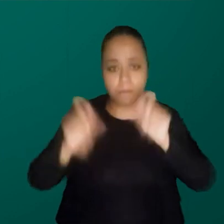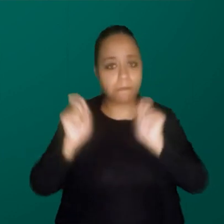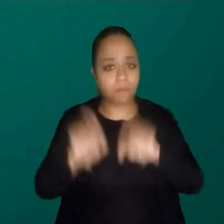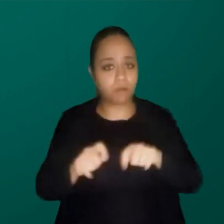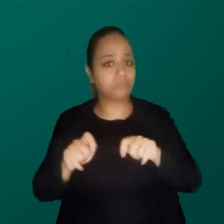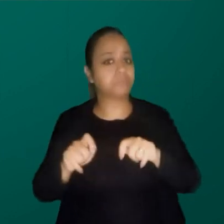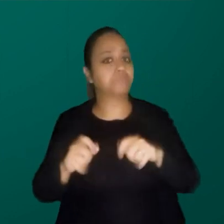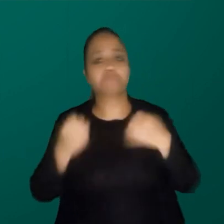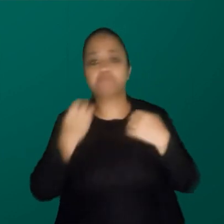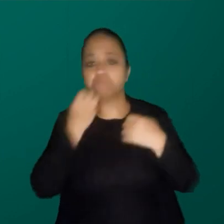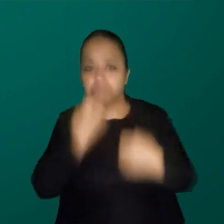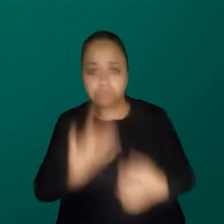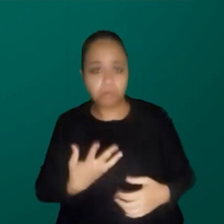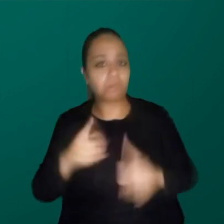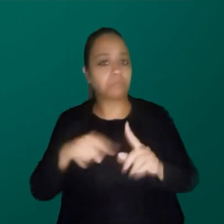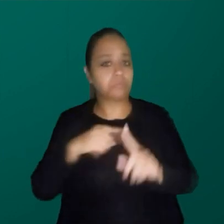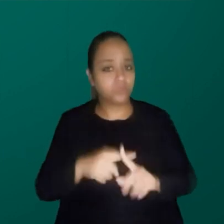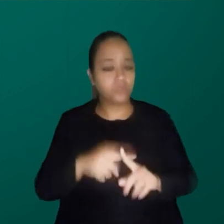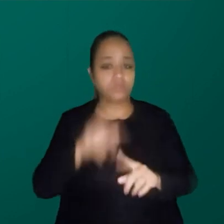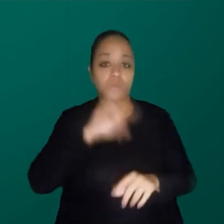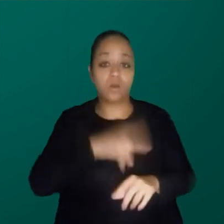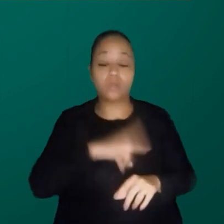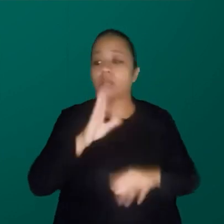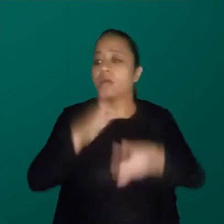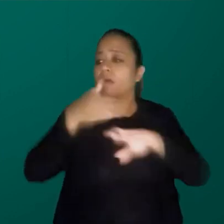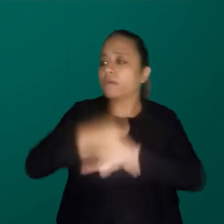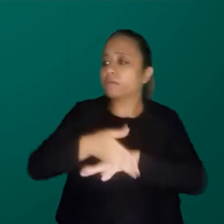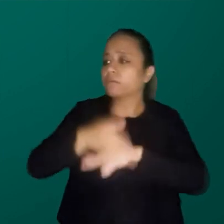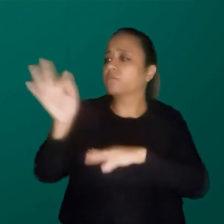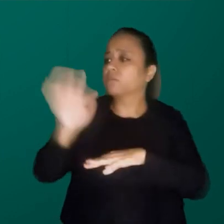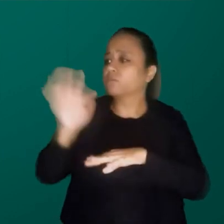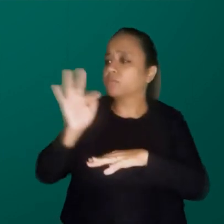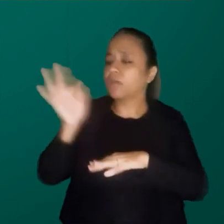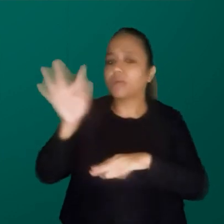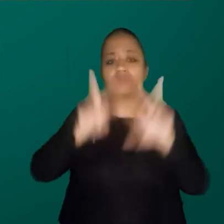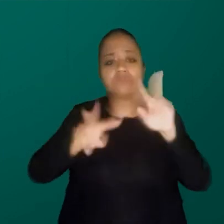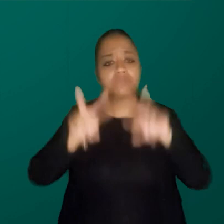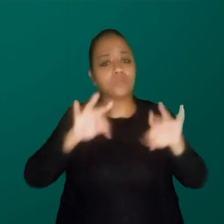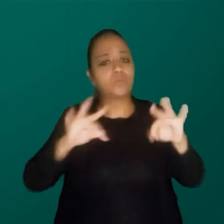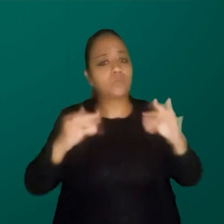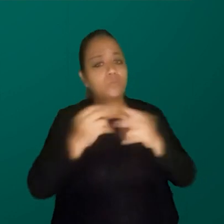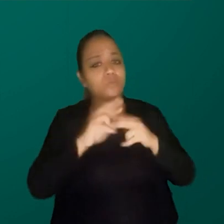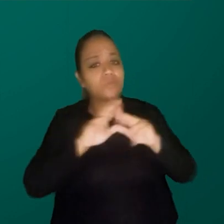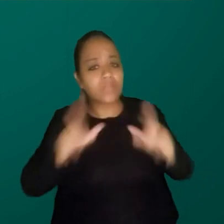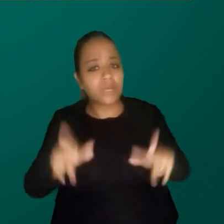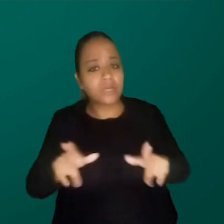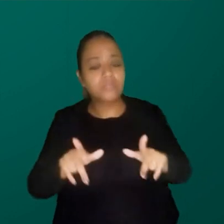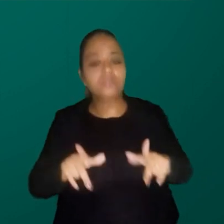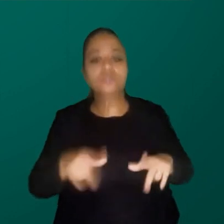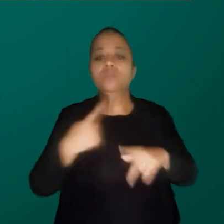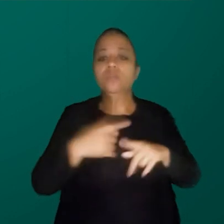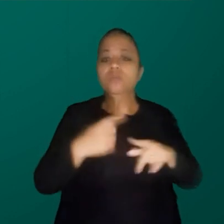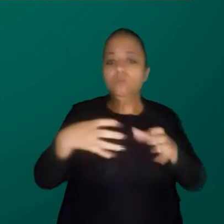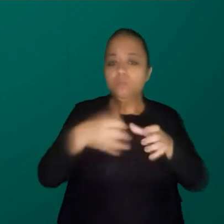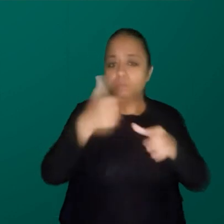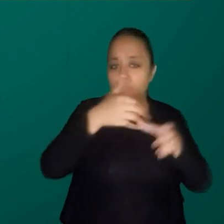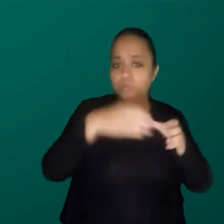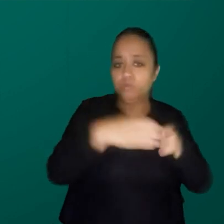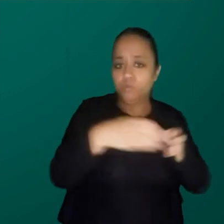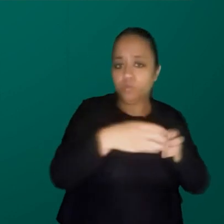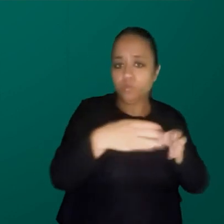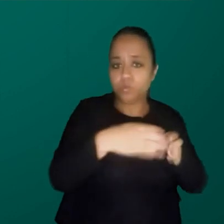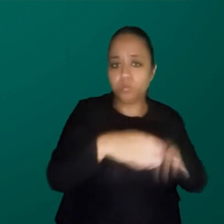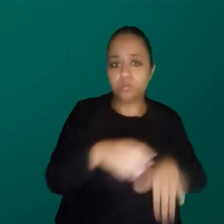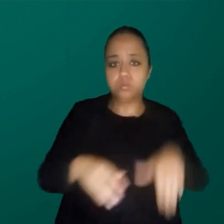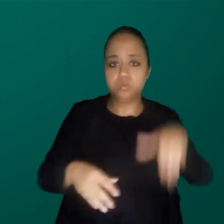um feito, aí elas entram na faculdade, são deparadas com aquele universo, a primeira geração que eu nem participei, o fato